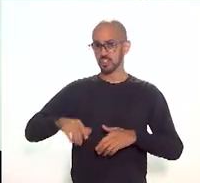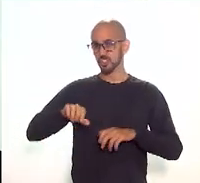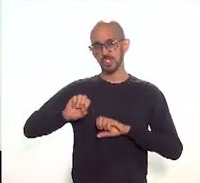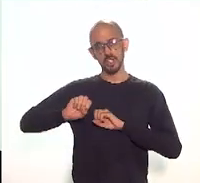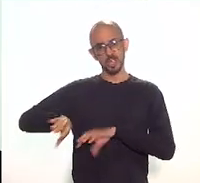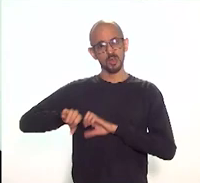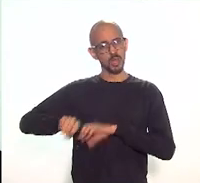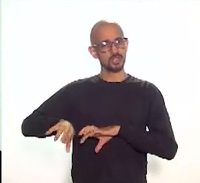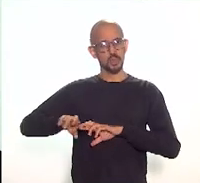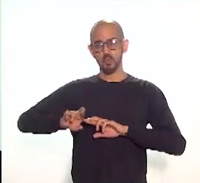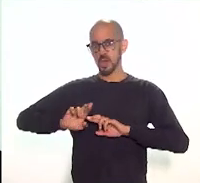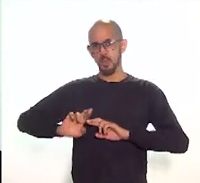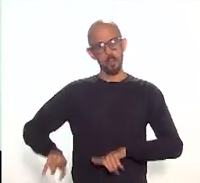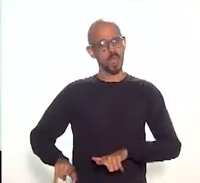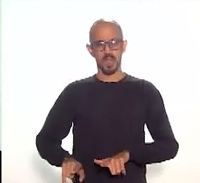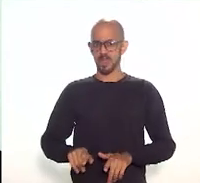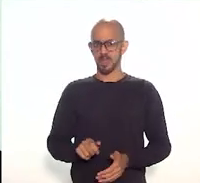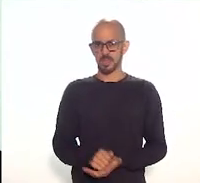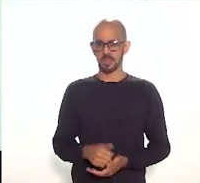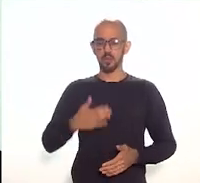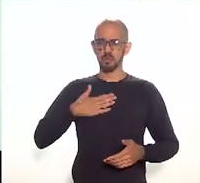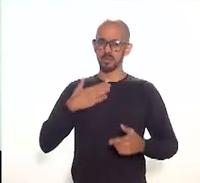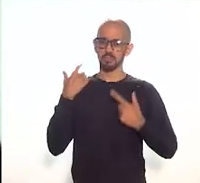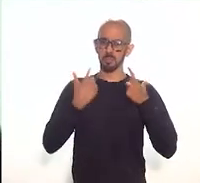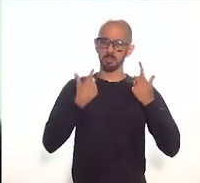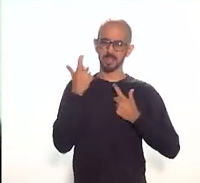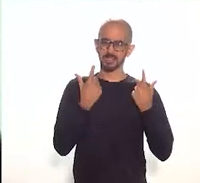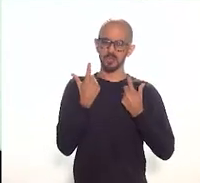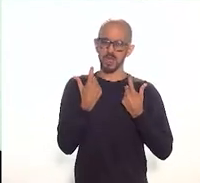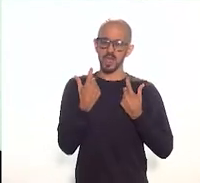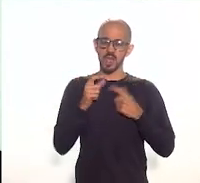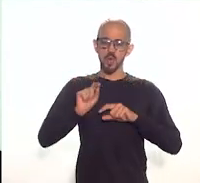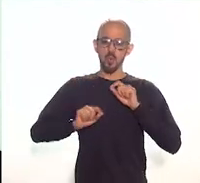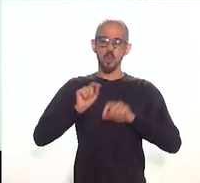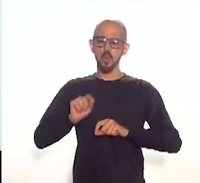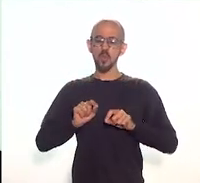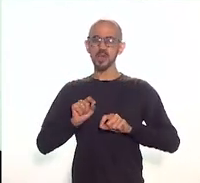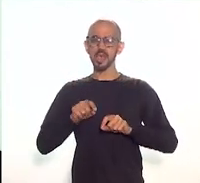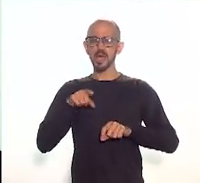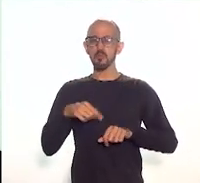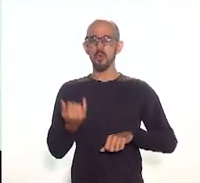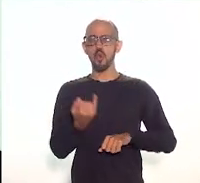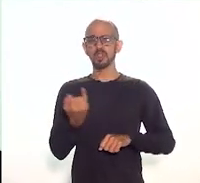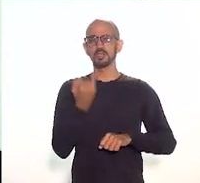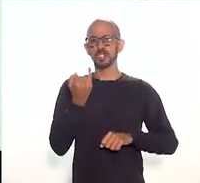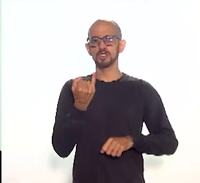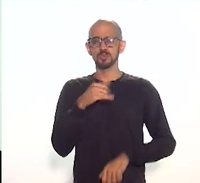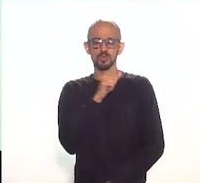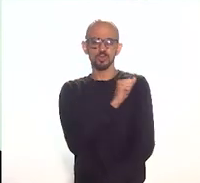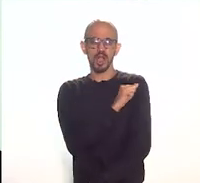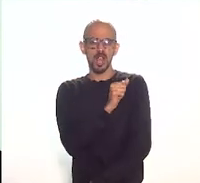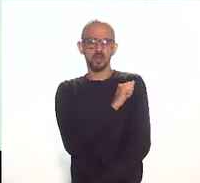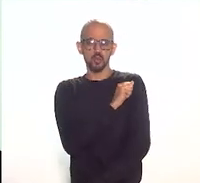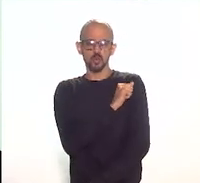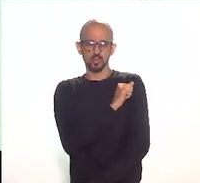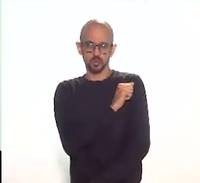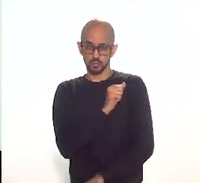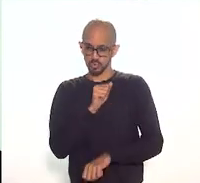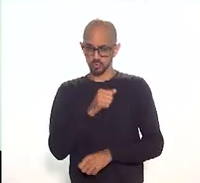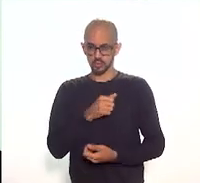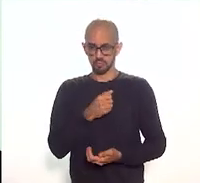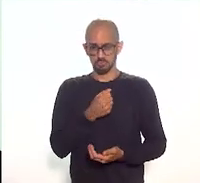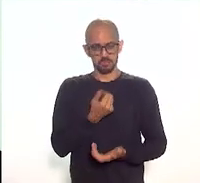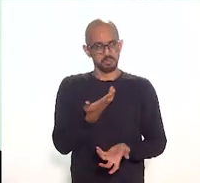a minha preocupação é muito grande. Qual a condição é que seria muito importante dos nossos alunos, dos nossos estudantes,